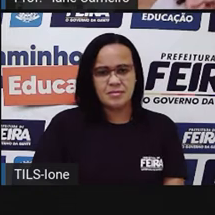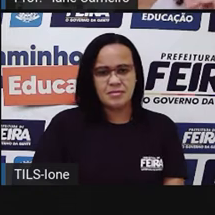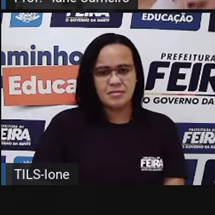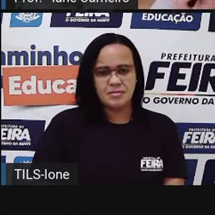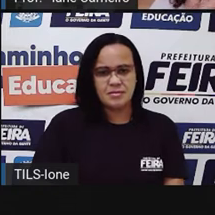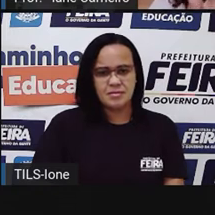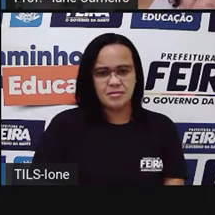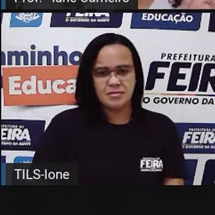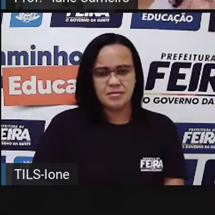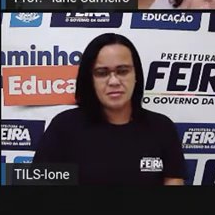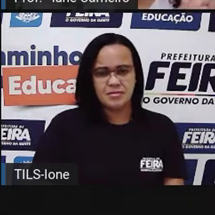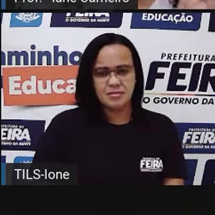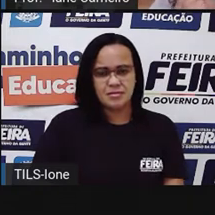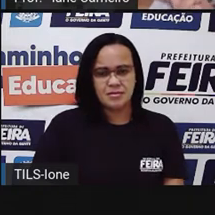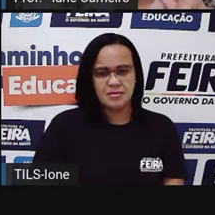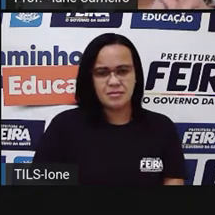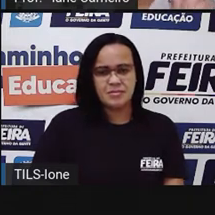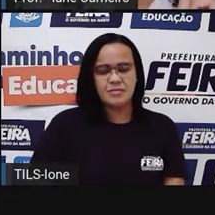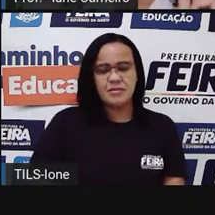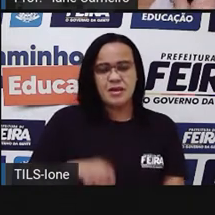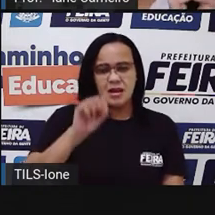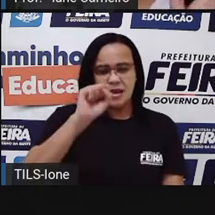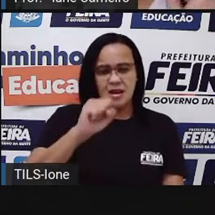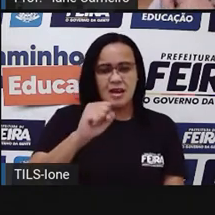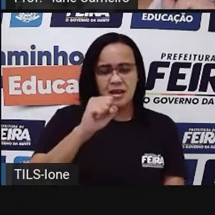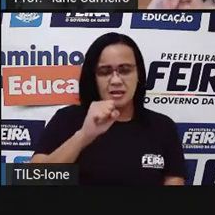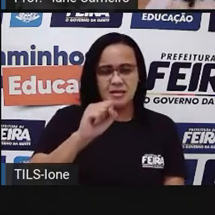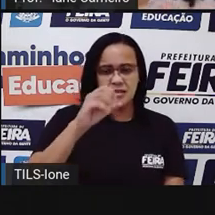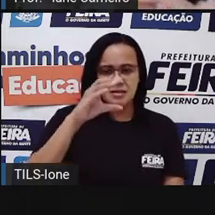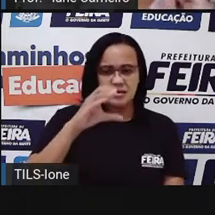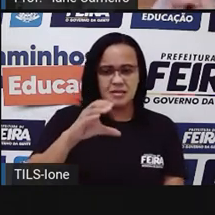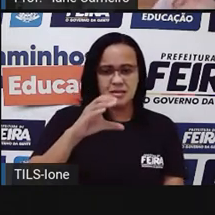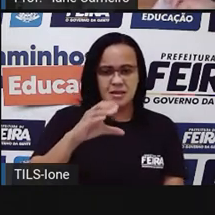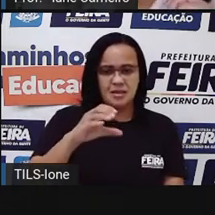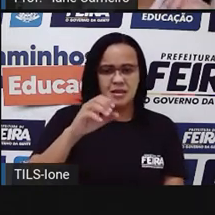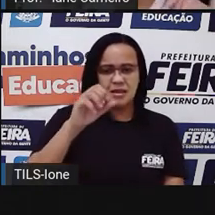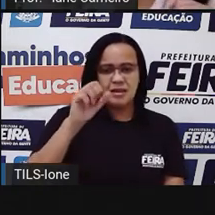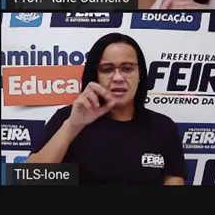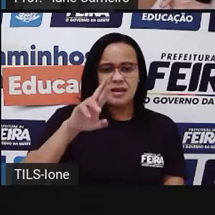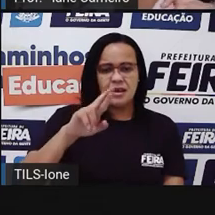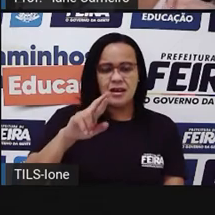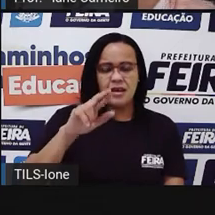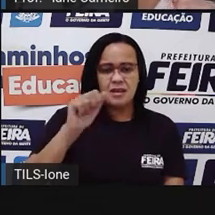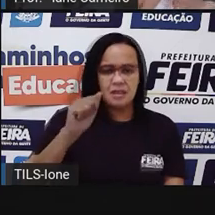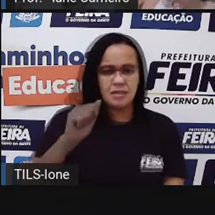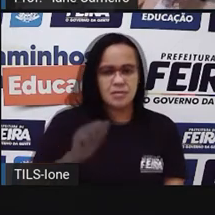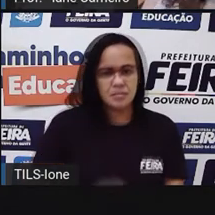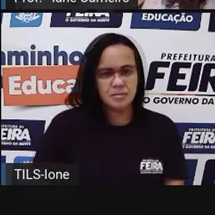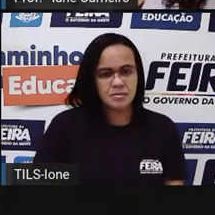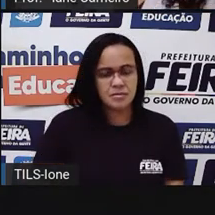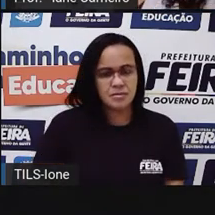É S-C-R-A-T-C-H. Aí você pode jogar também, tá bom?